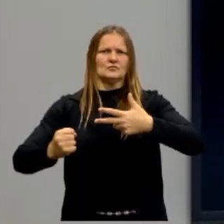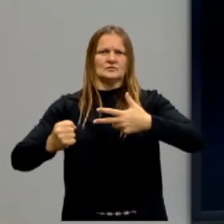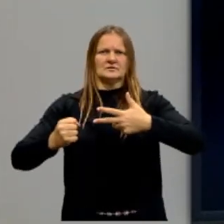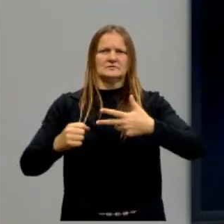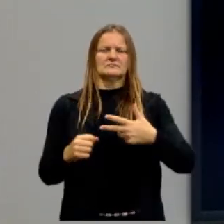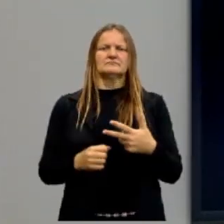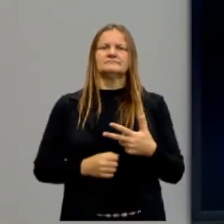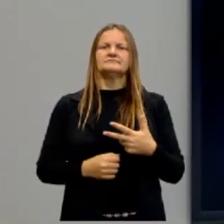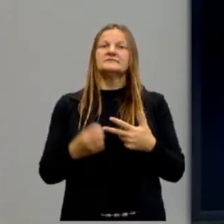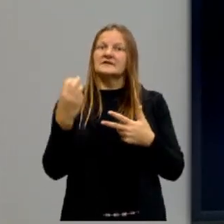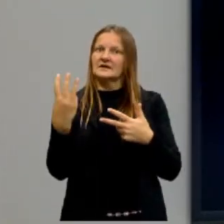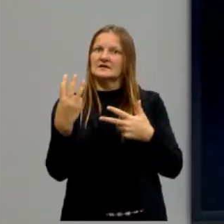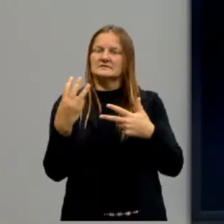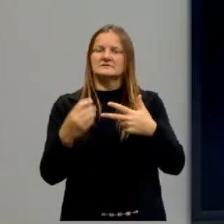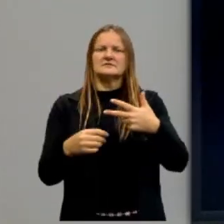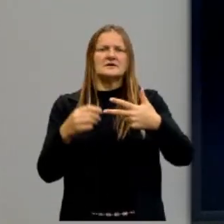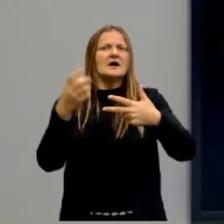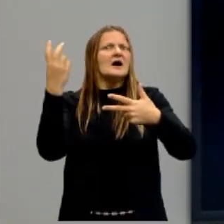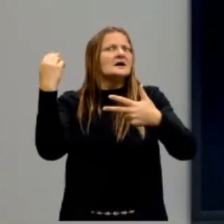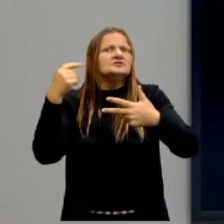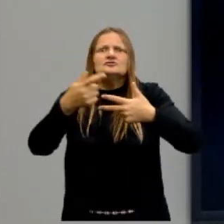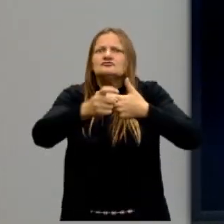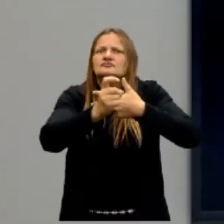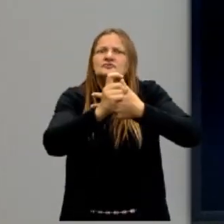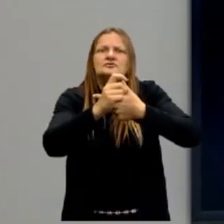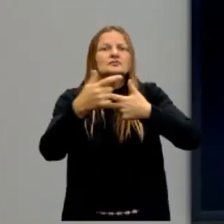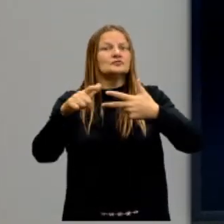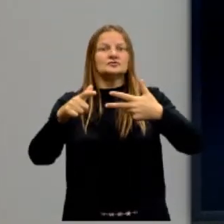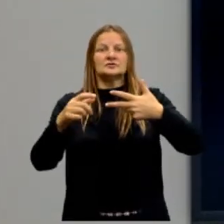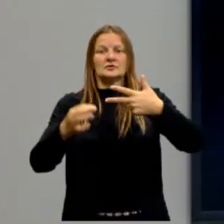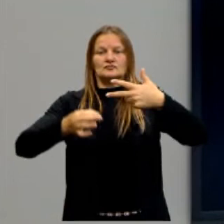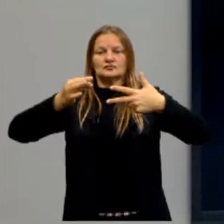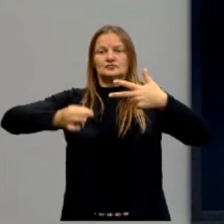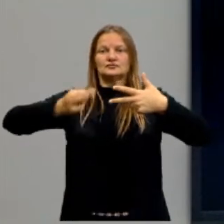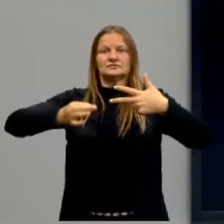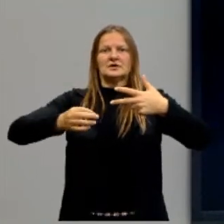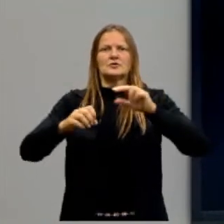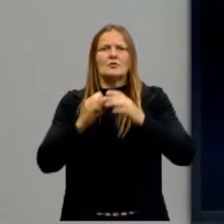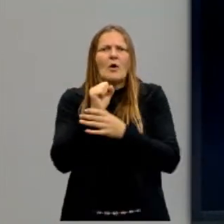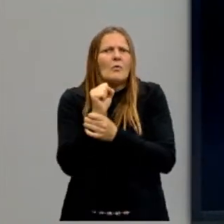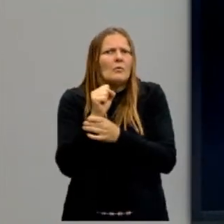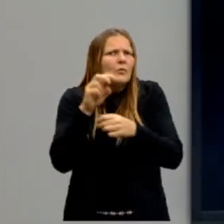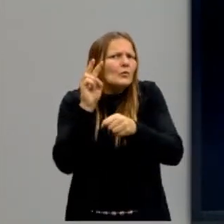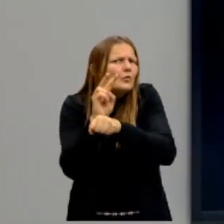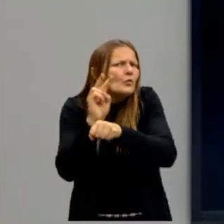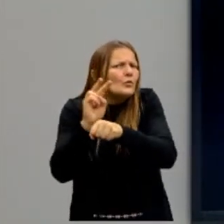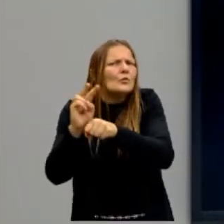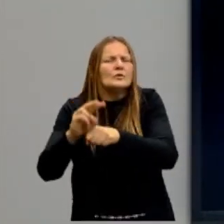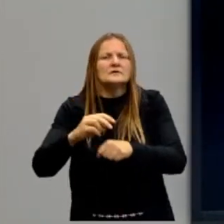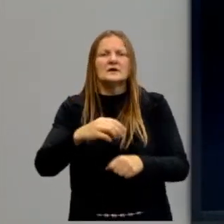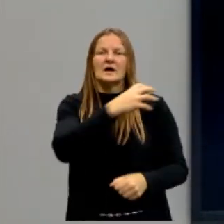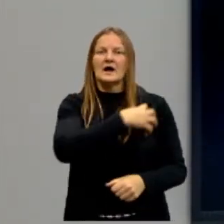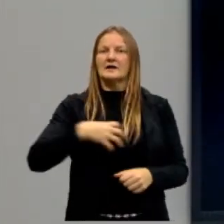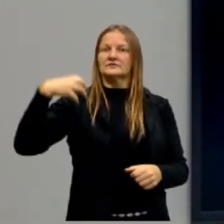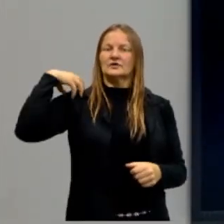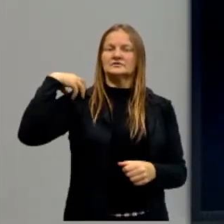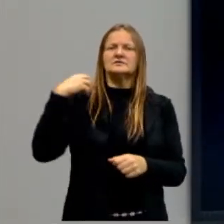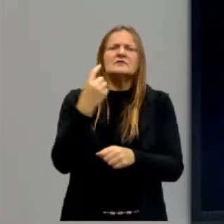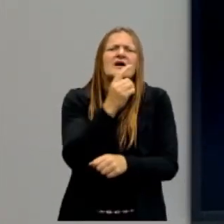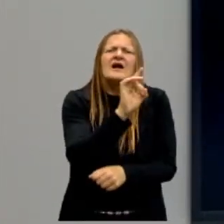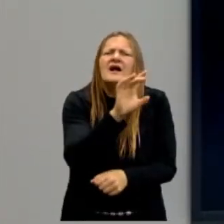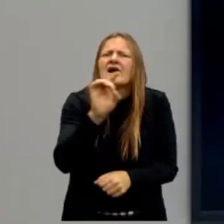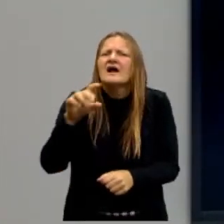O Montesquieu traz o Judiciário como os guardiões das leis. Lembra o que Aristóteles dizia assim, cada